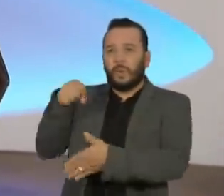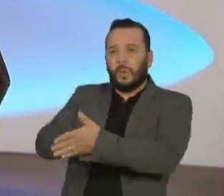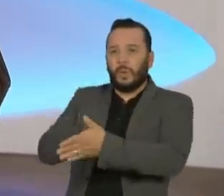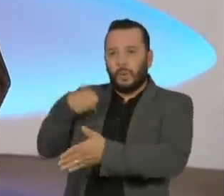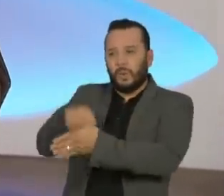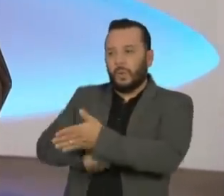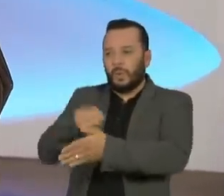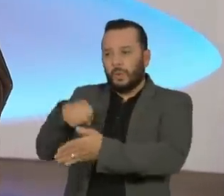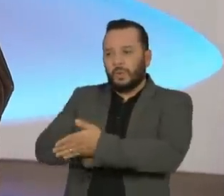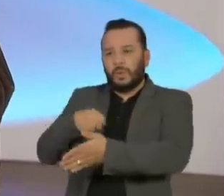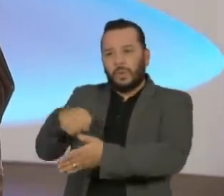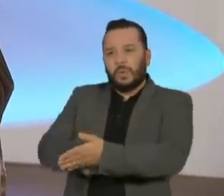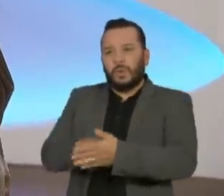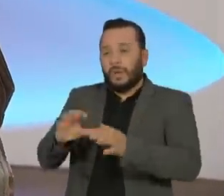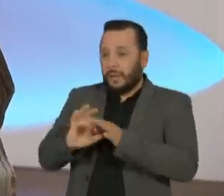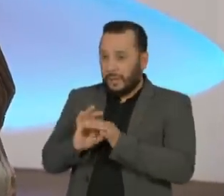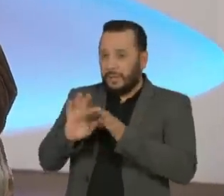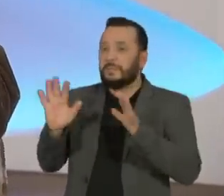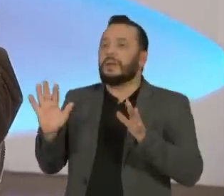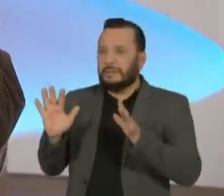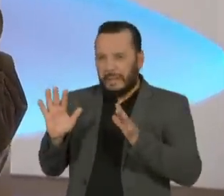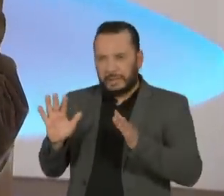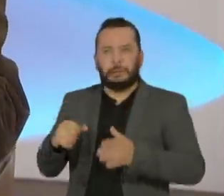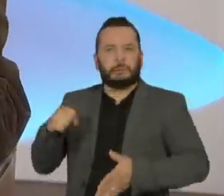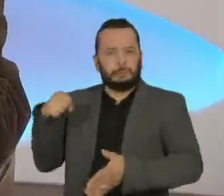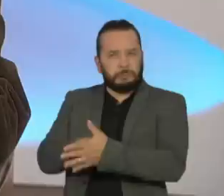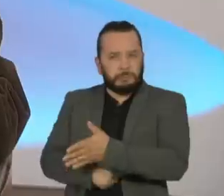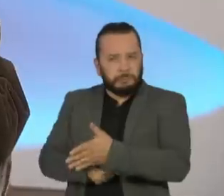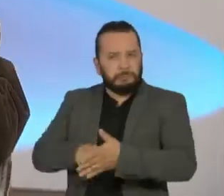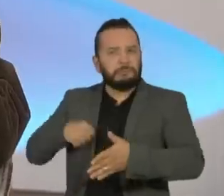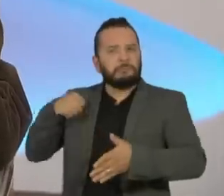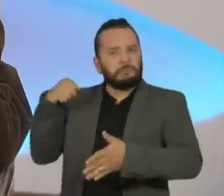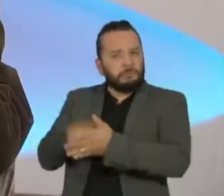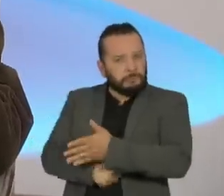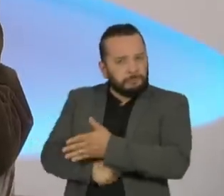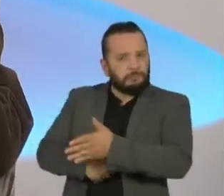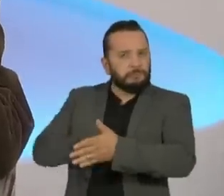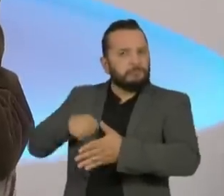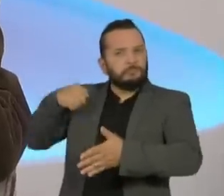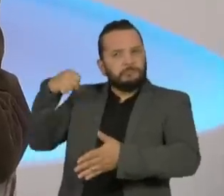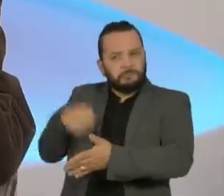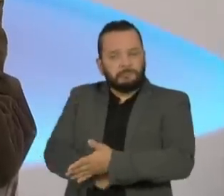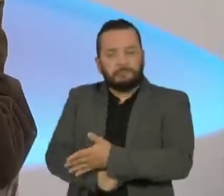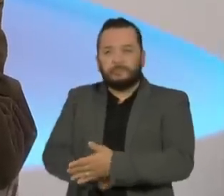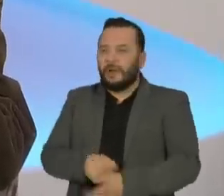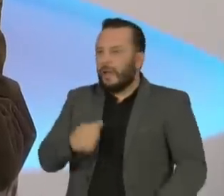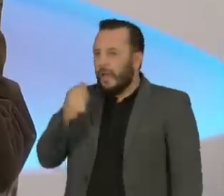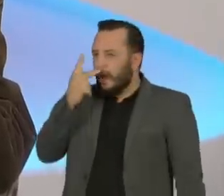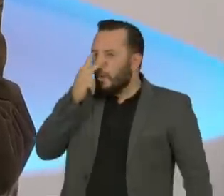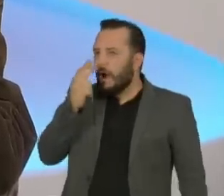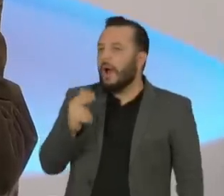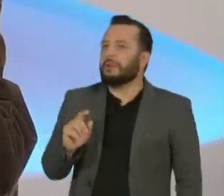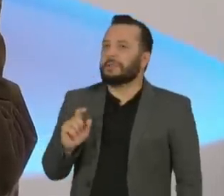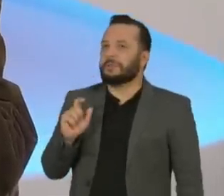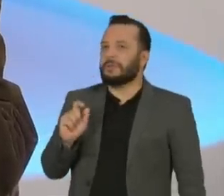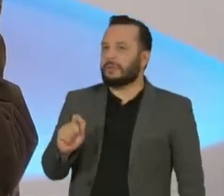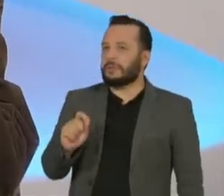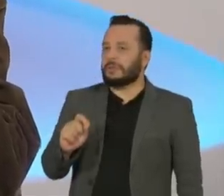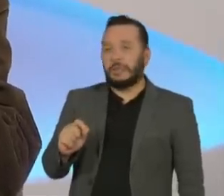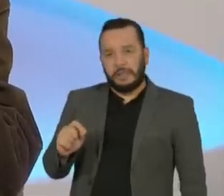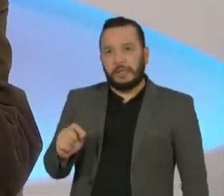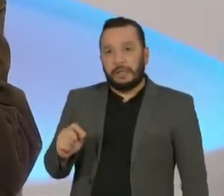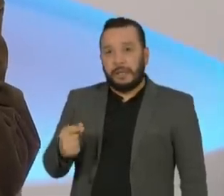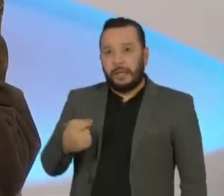ferreirmente. Então, eu acho que esse fato de me admitir